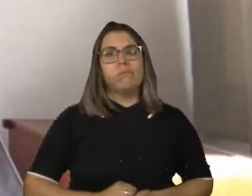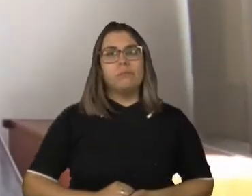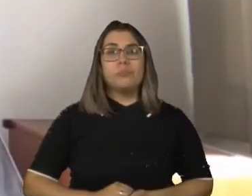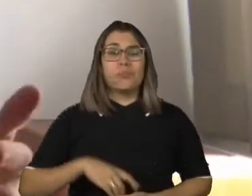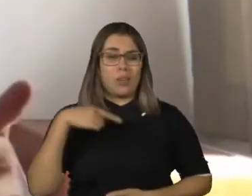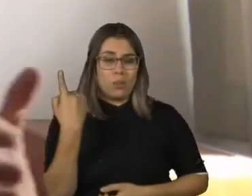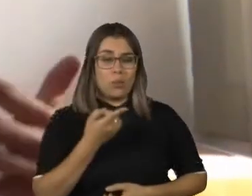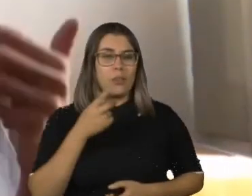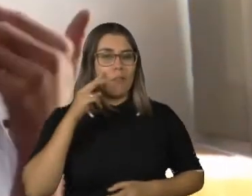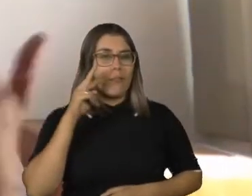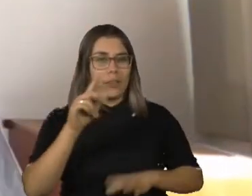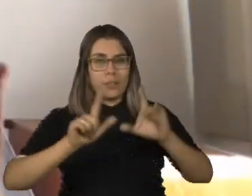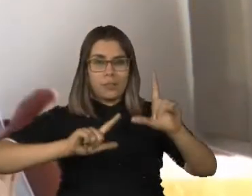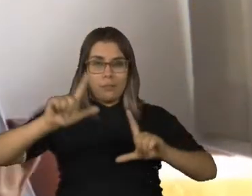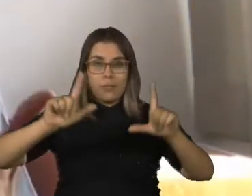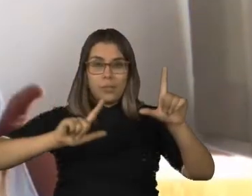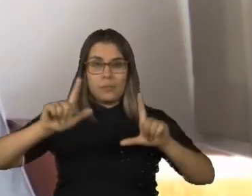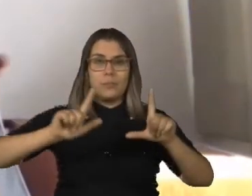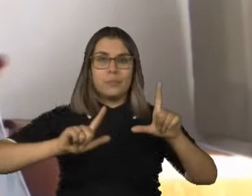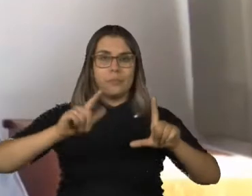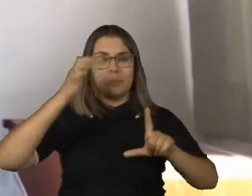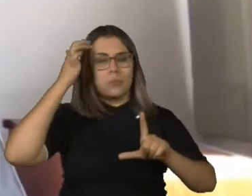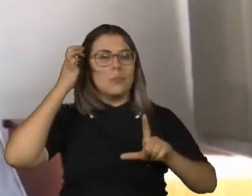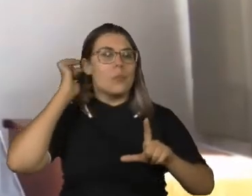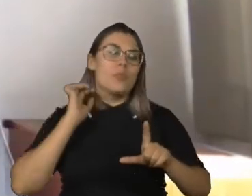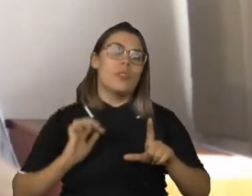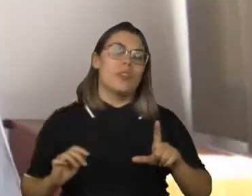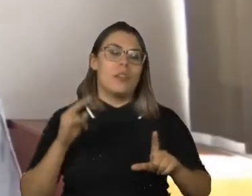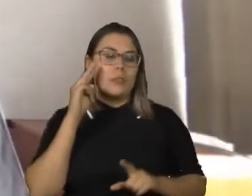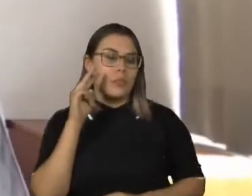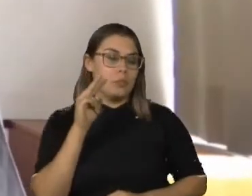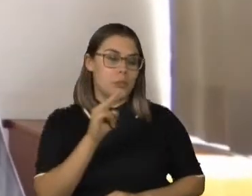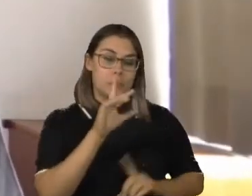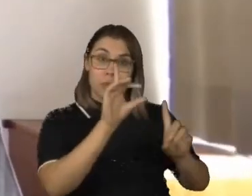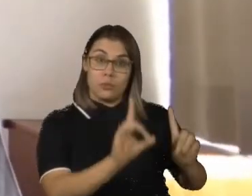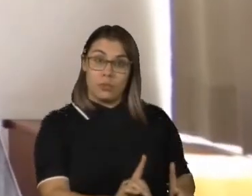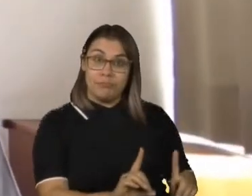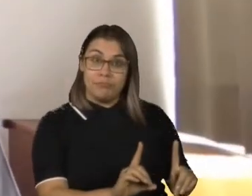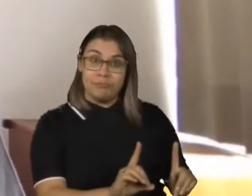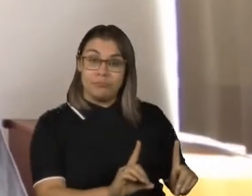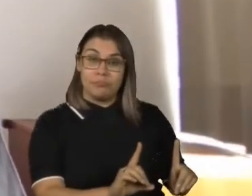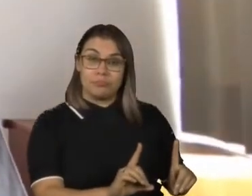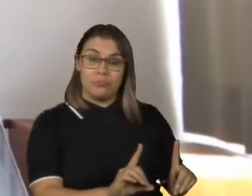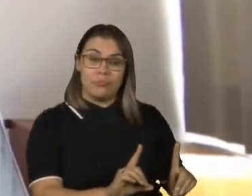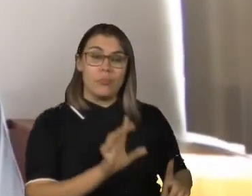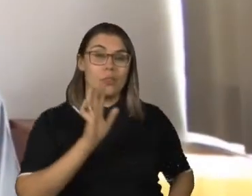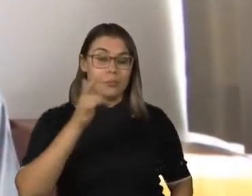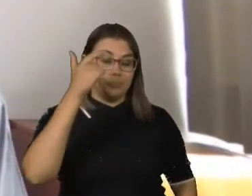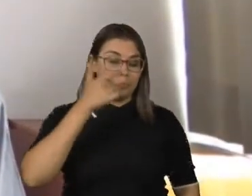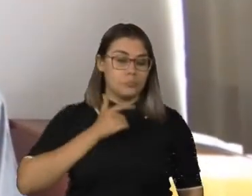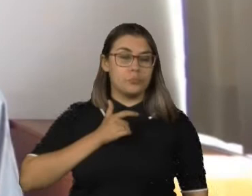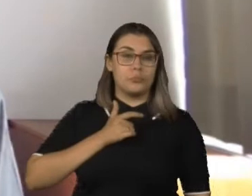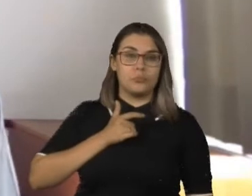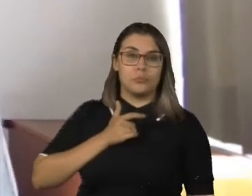jornal ou na TV, acabamos retratados pelo olhar de pessoas sem deficiência. Eu fui o primeiro diretor